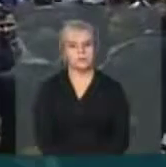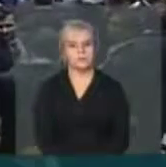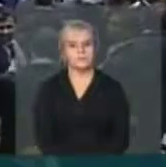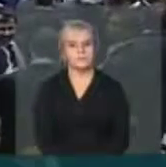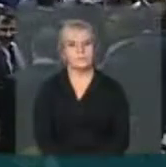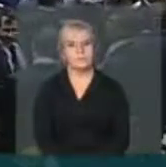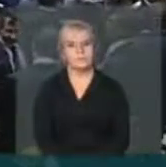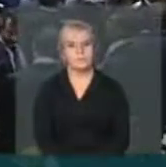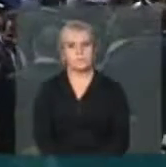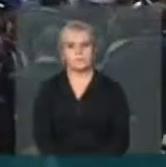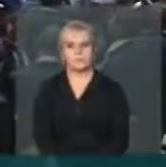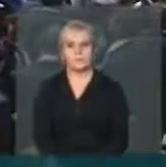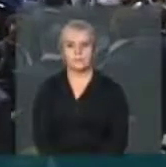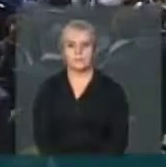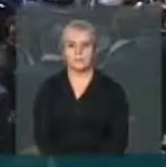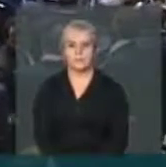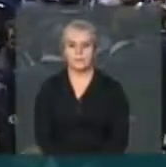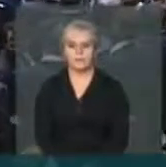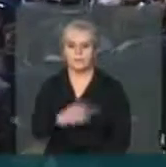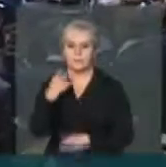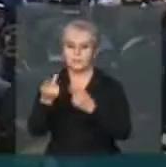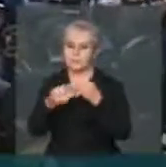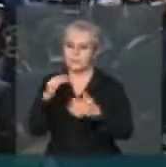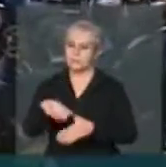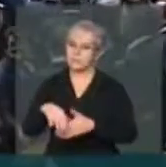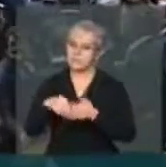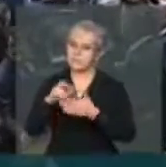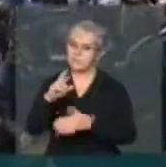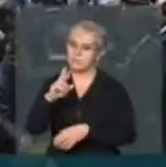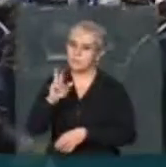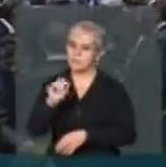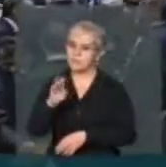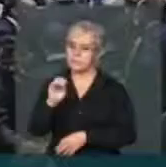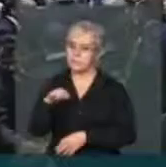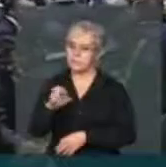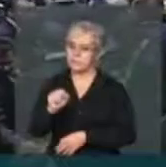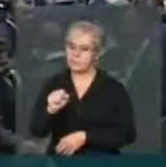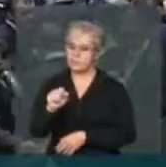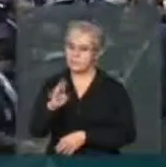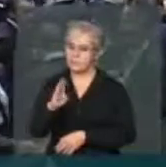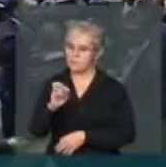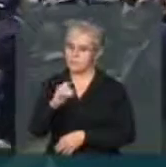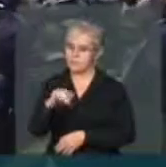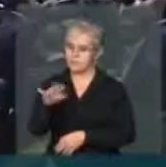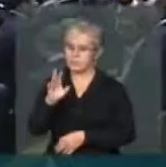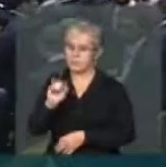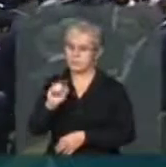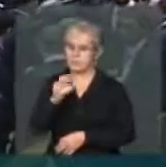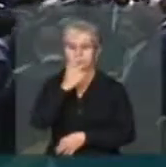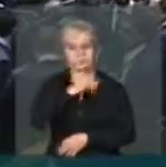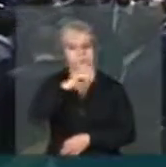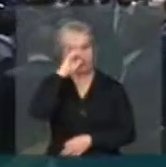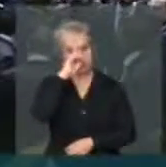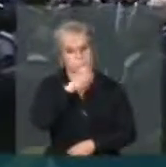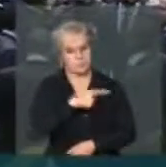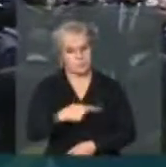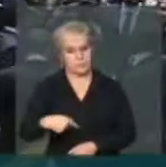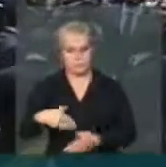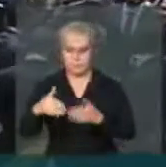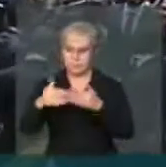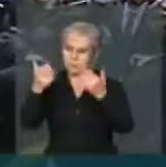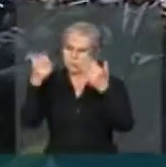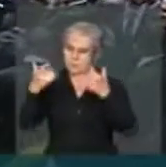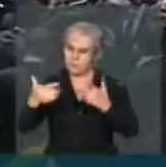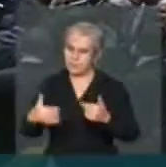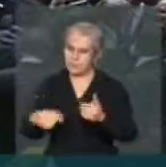Tem a palavra como líder, deputado Rubens Bueno. Presidente, apenas esclarecimento sobre a pauta. O vai me dar a palavra